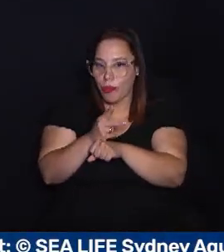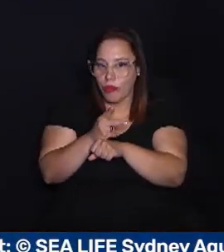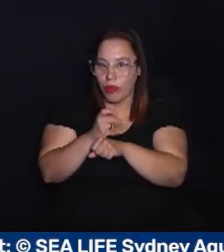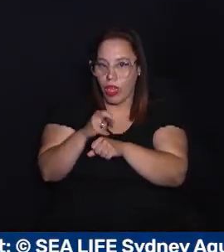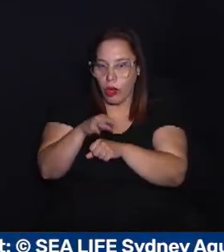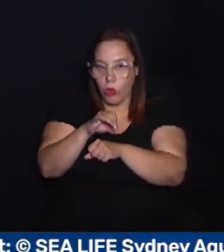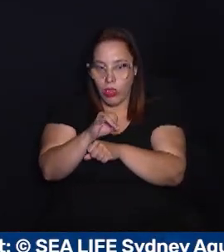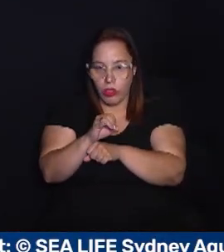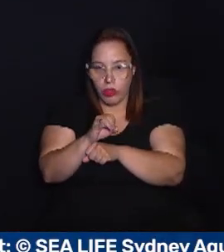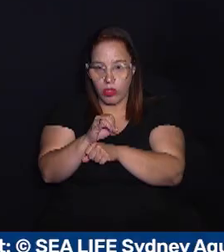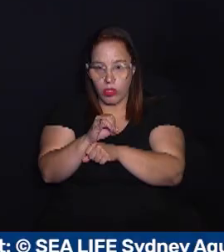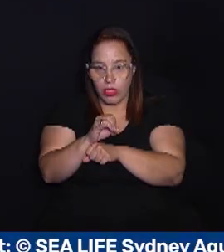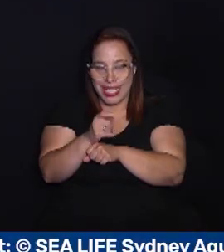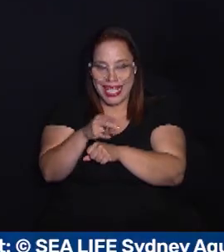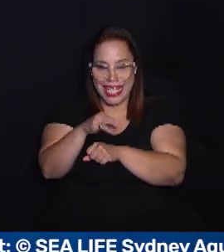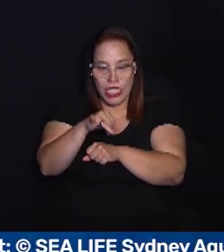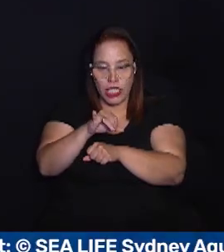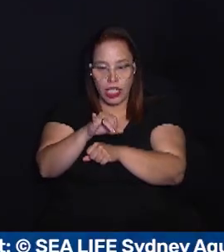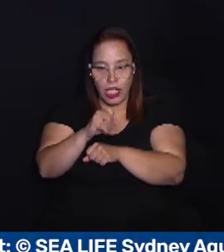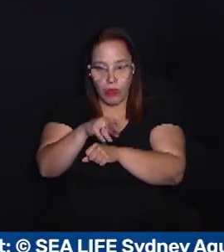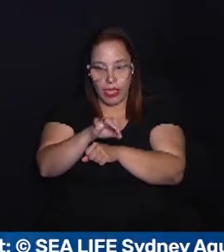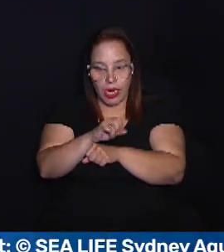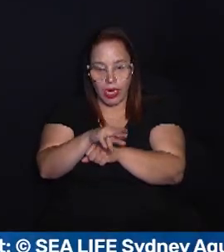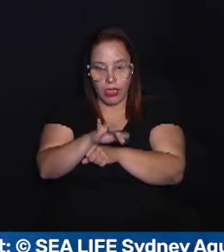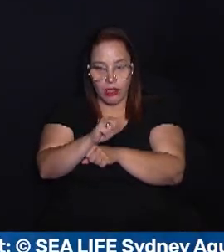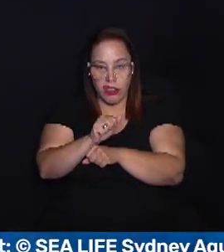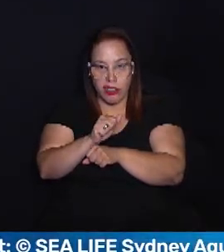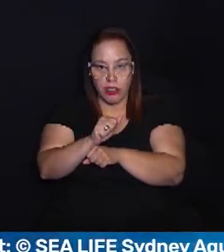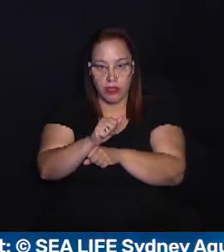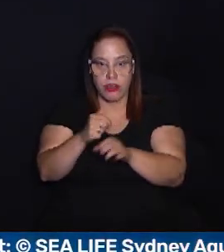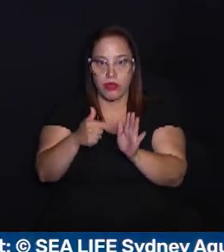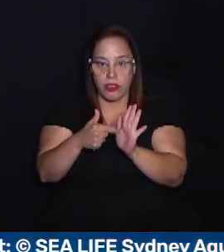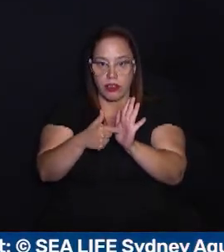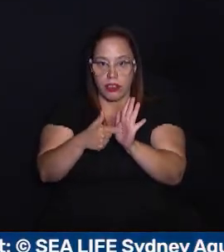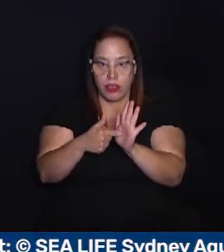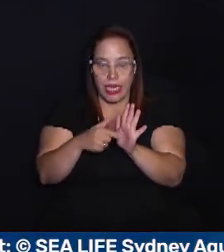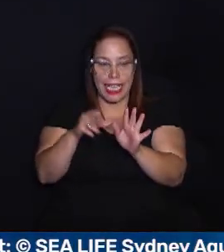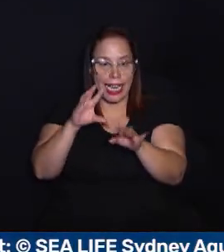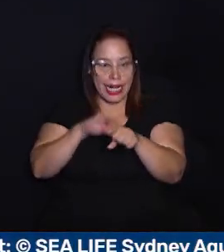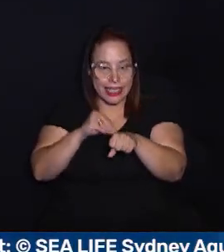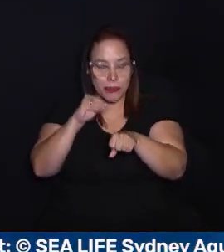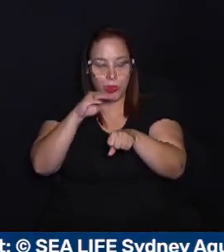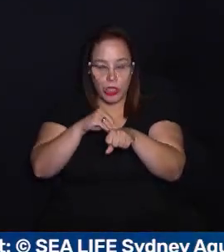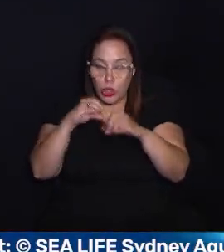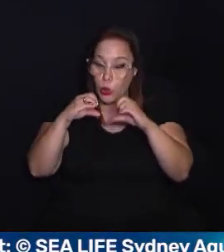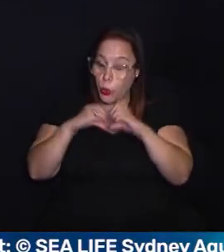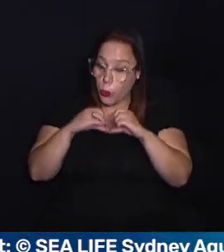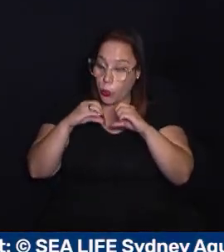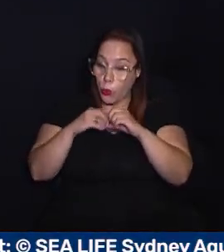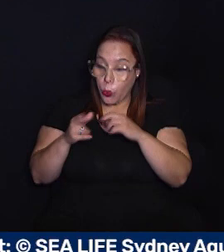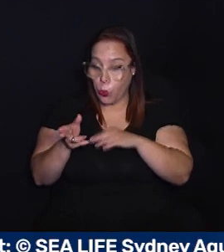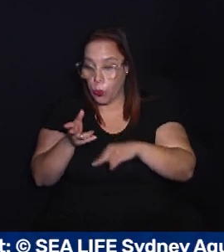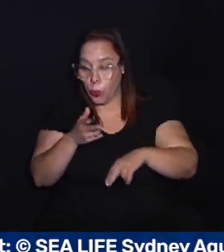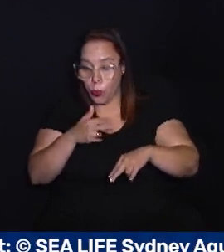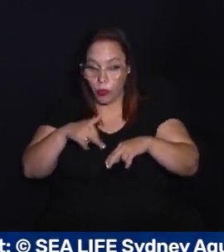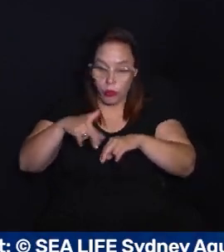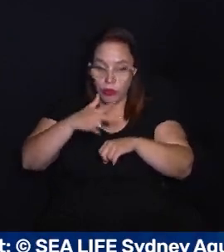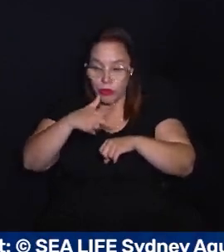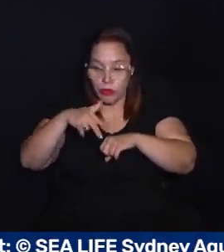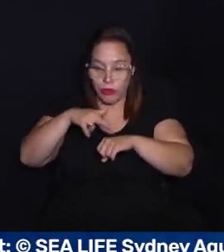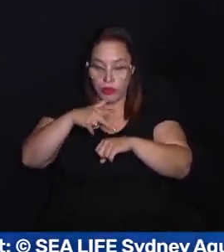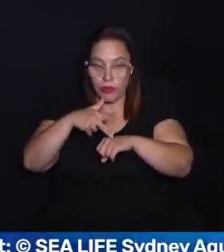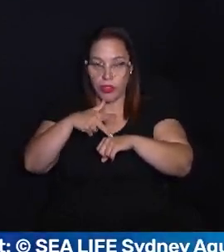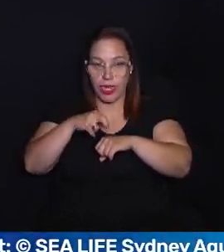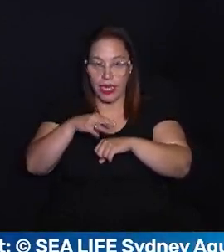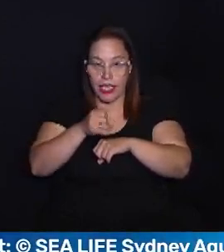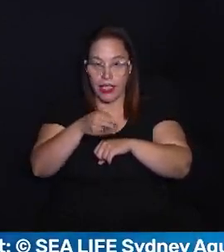inusitado foi registrado no aquário Sea Life de Sydney, na Austrália. Intitulado de Mordidas de Amor, a dança